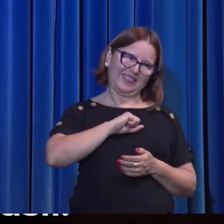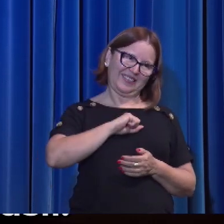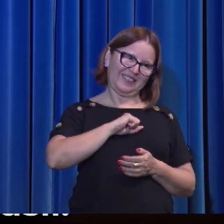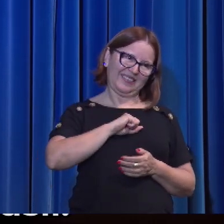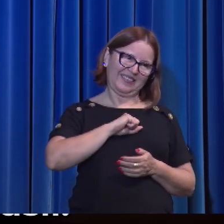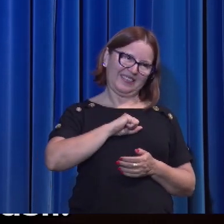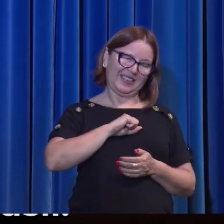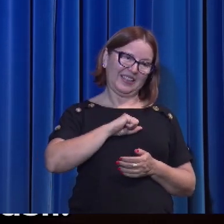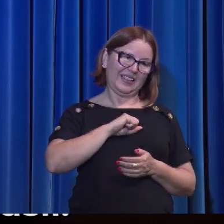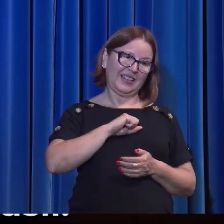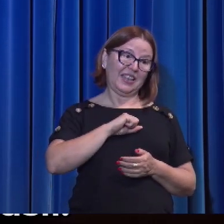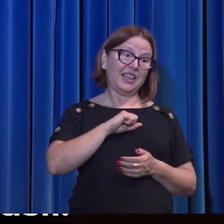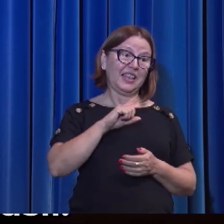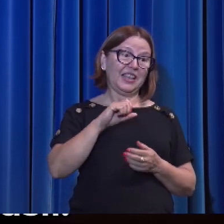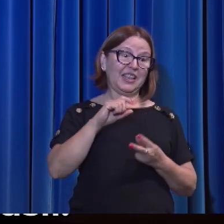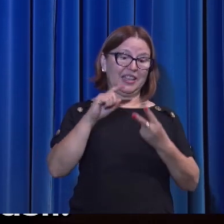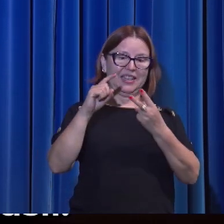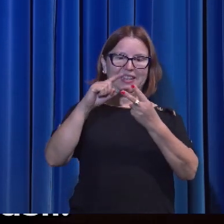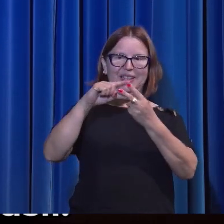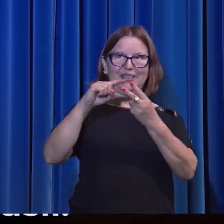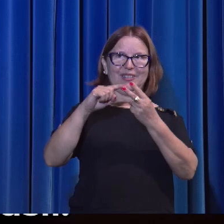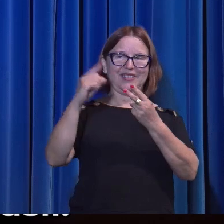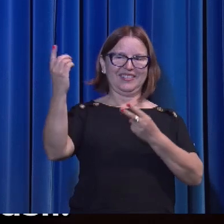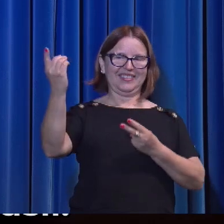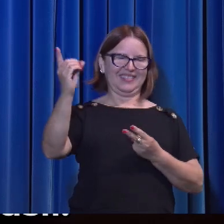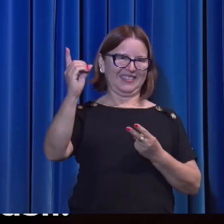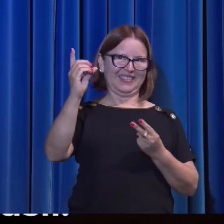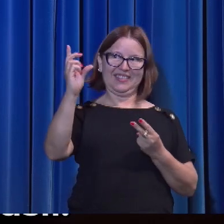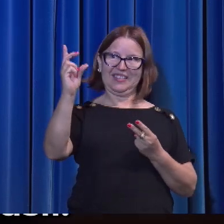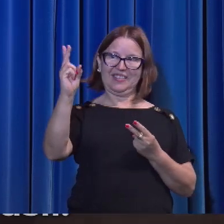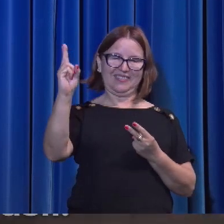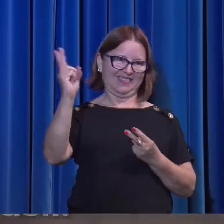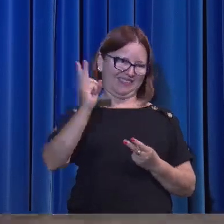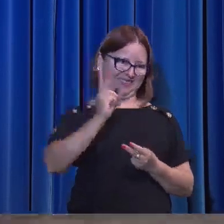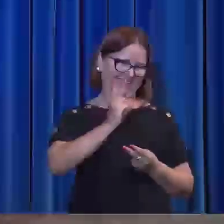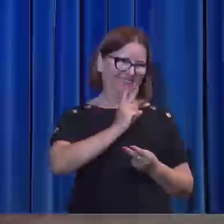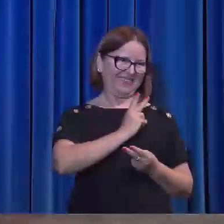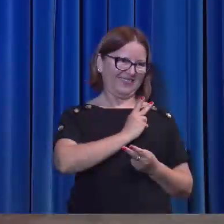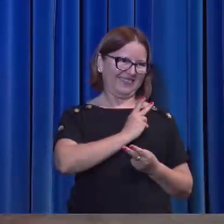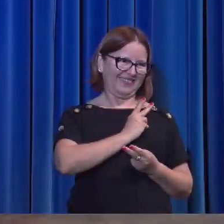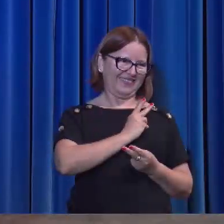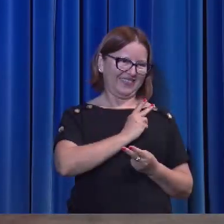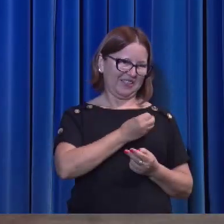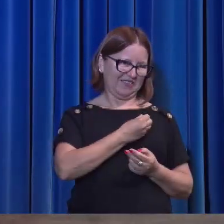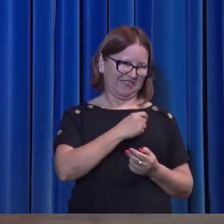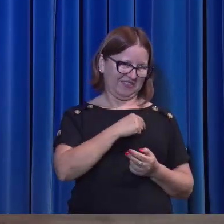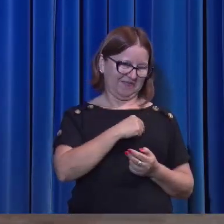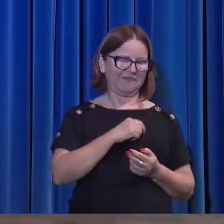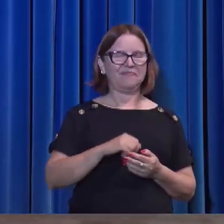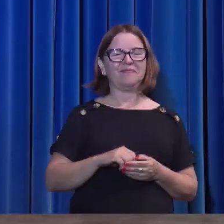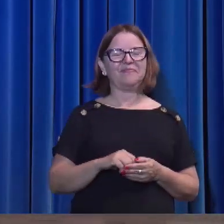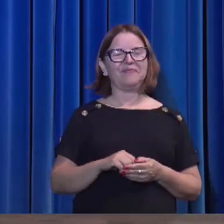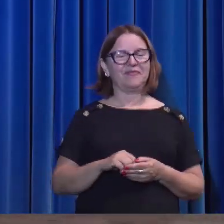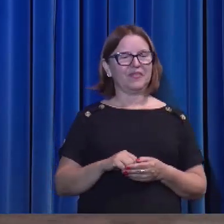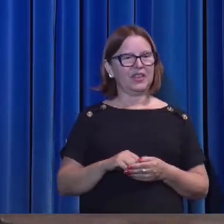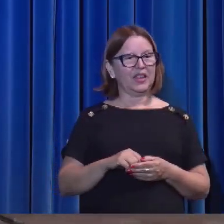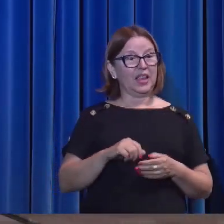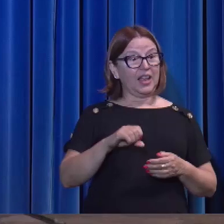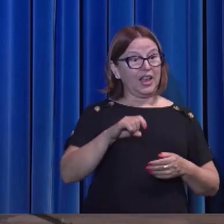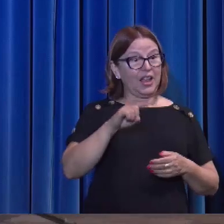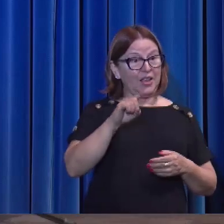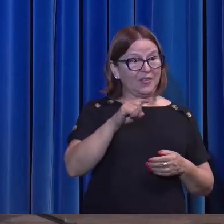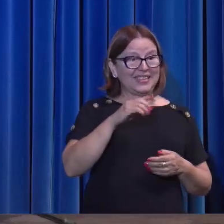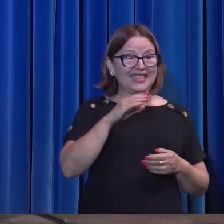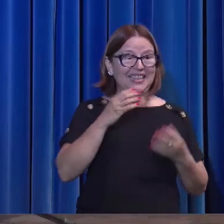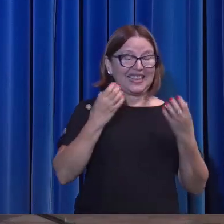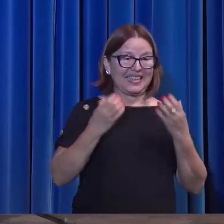e viremos para ele, e faremos nele morada. De novo o senhor falando. Olha, você quer me conhecer, você quer me